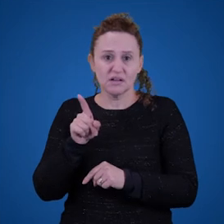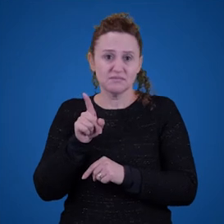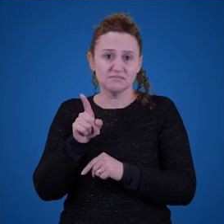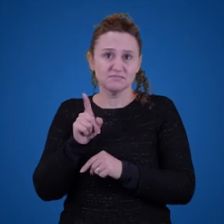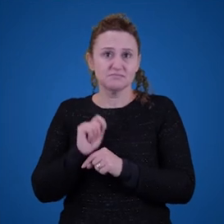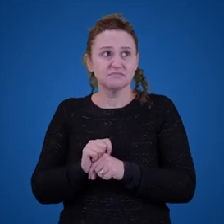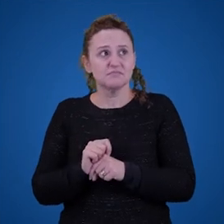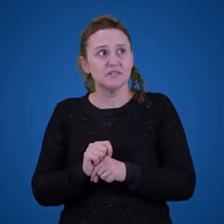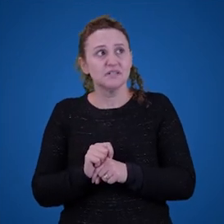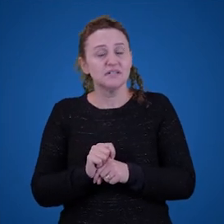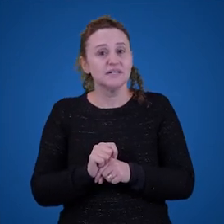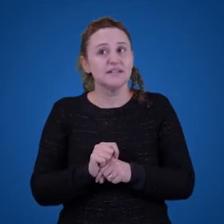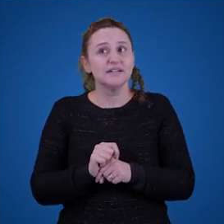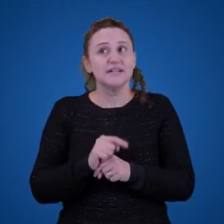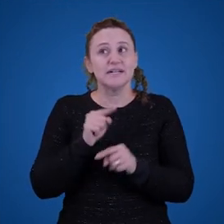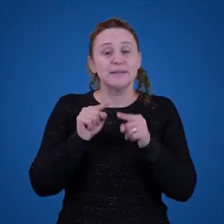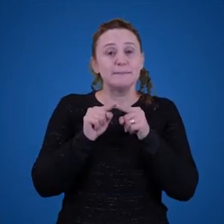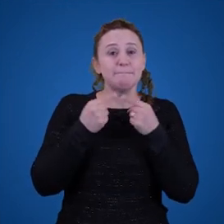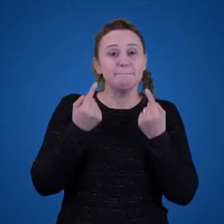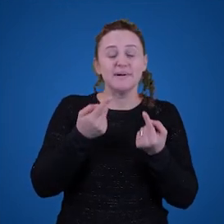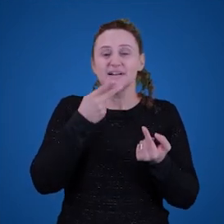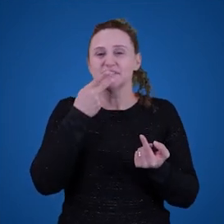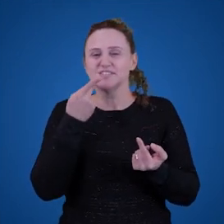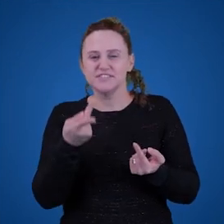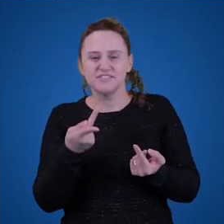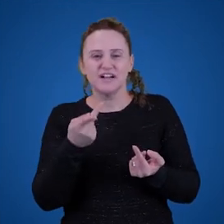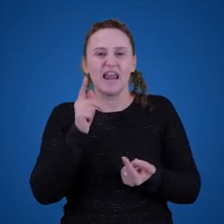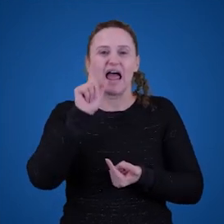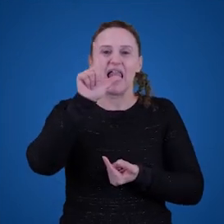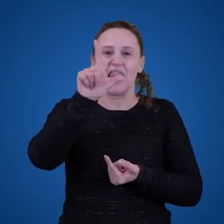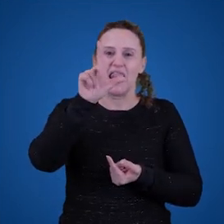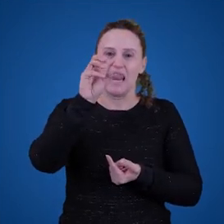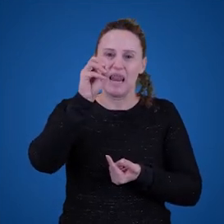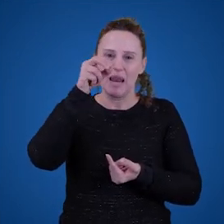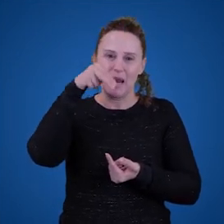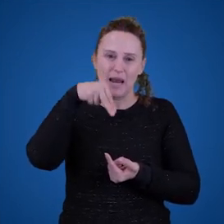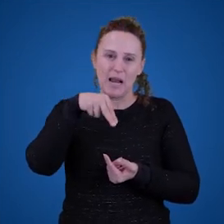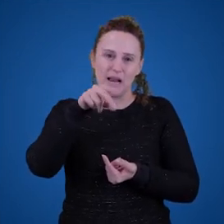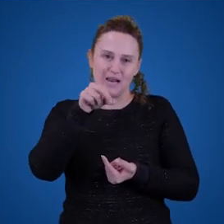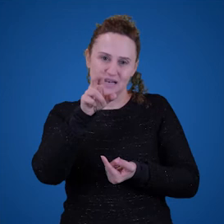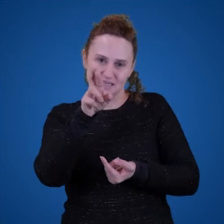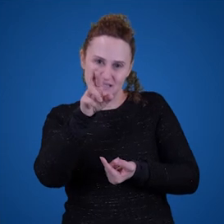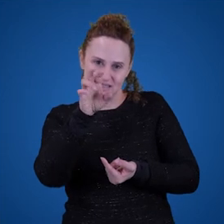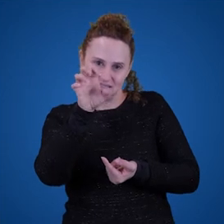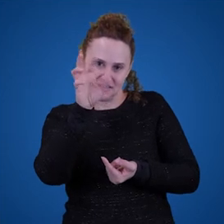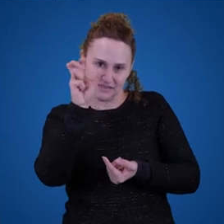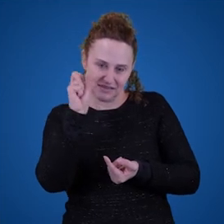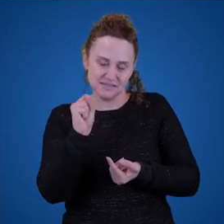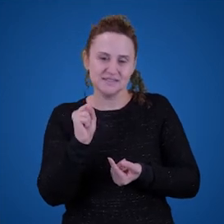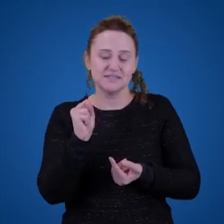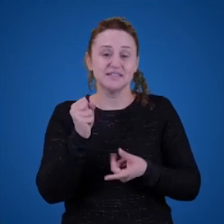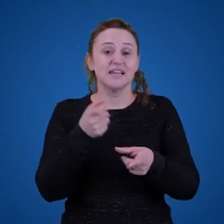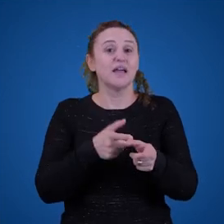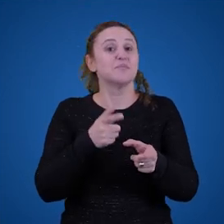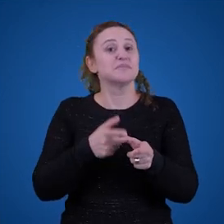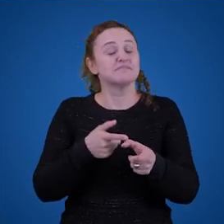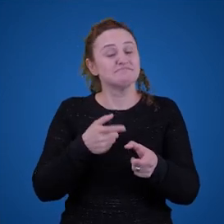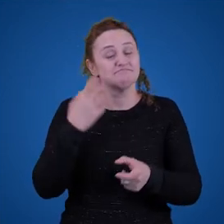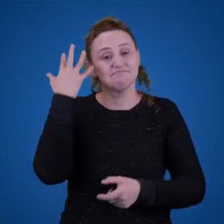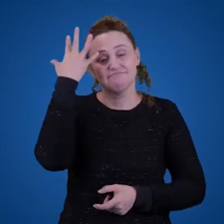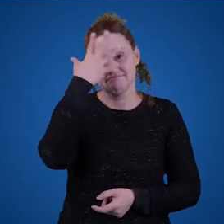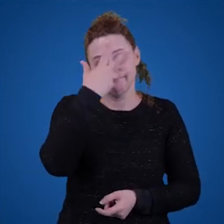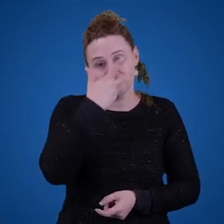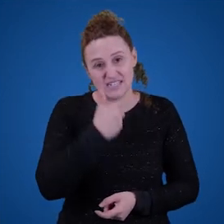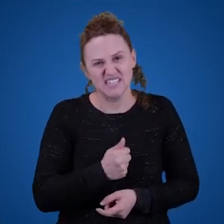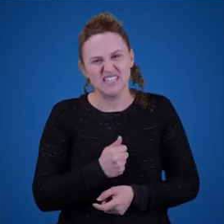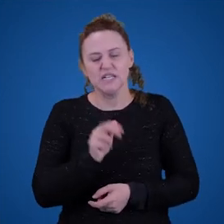Se eu disser assim para vocês, Londres é uma cidade bonita, ou Hokkaido é um lugar bonito. Tudo isso são